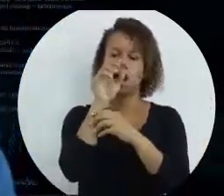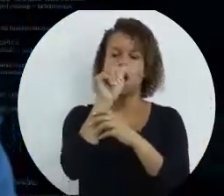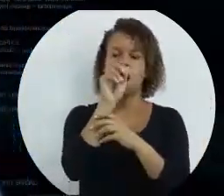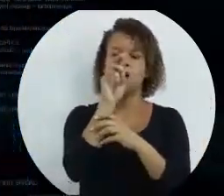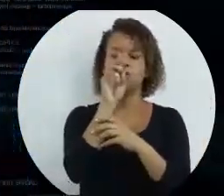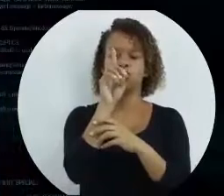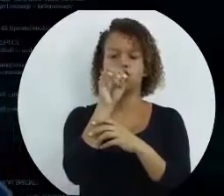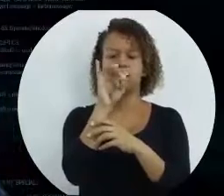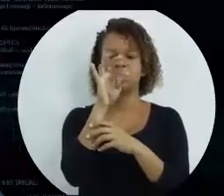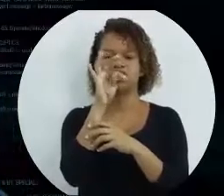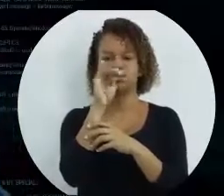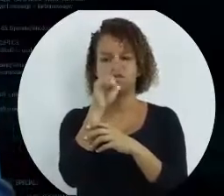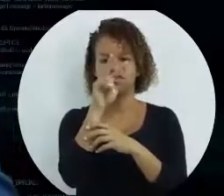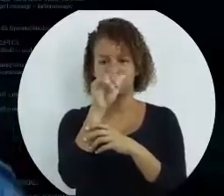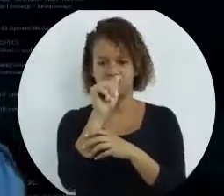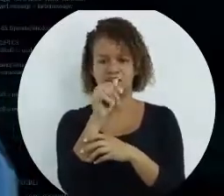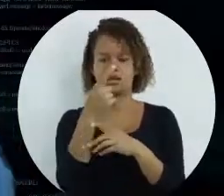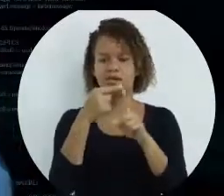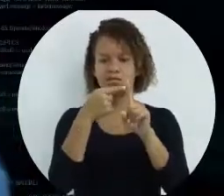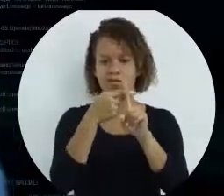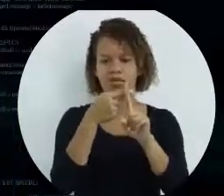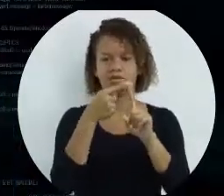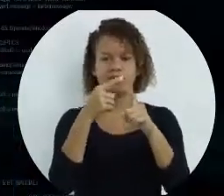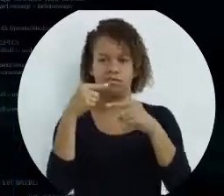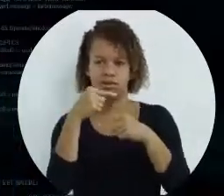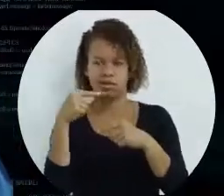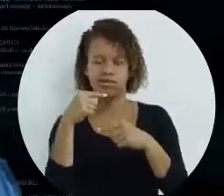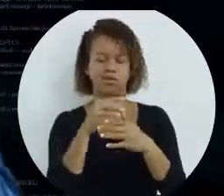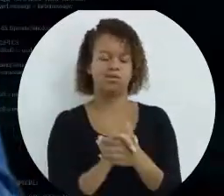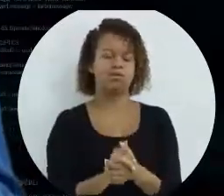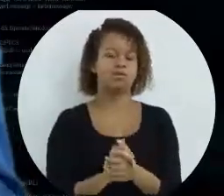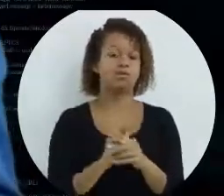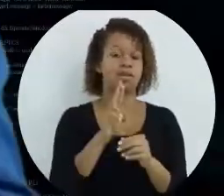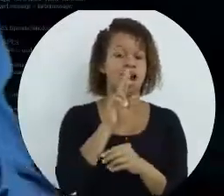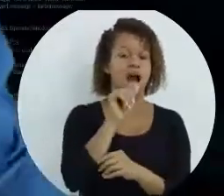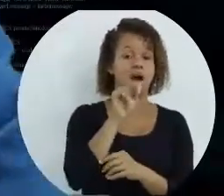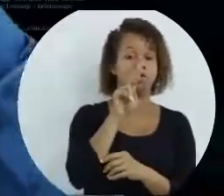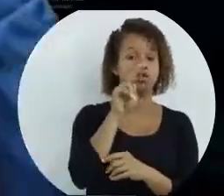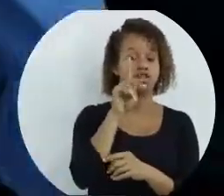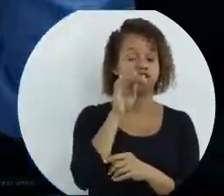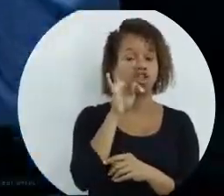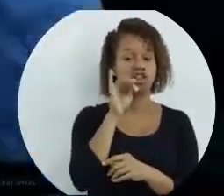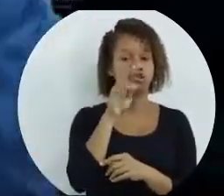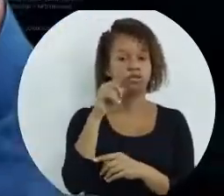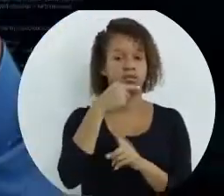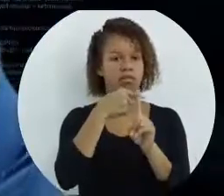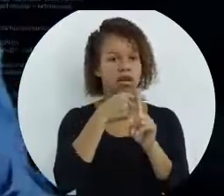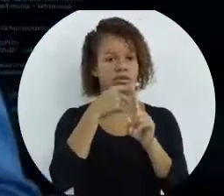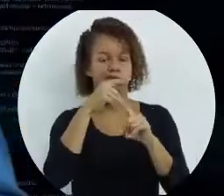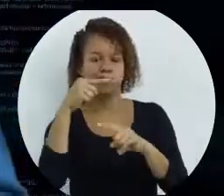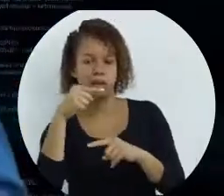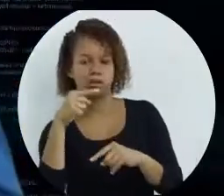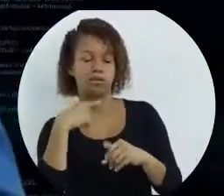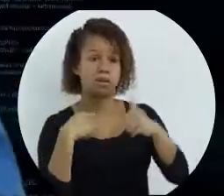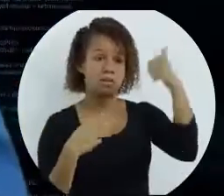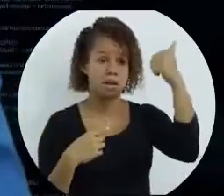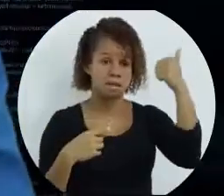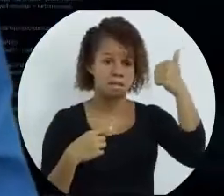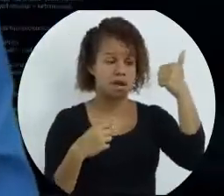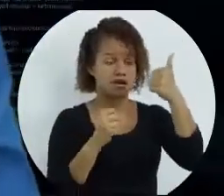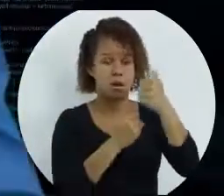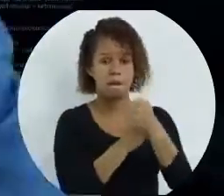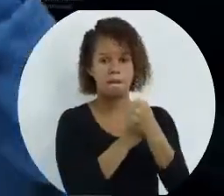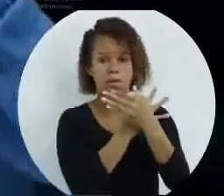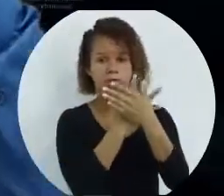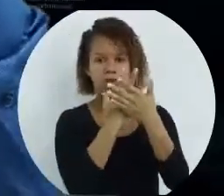Então, se você quiser que uma operação aditiva, ela vá ser primeiro do que uma